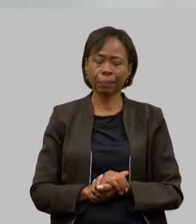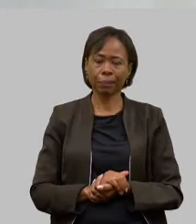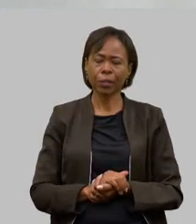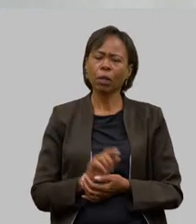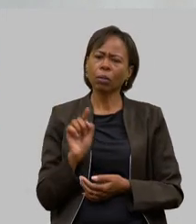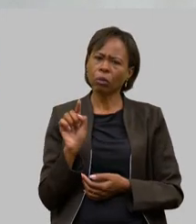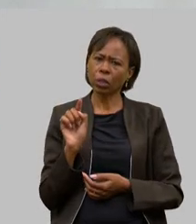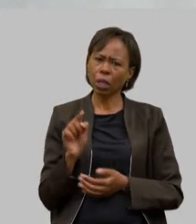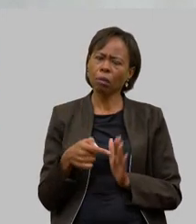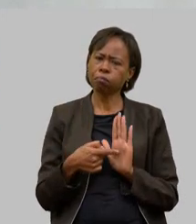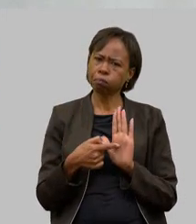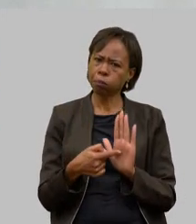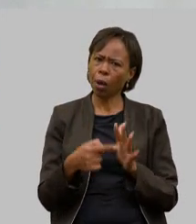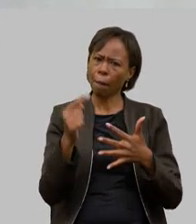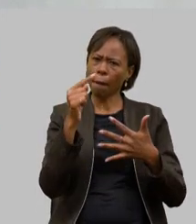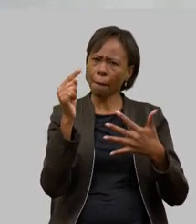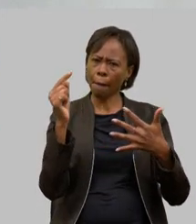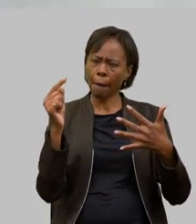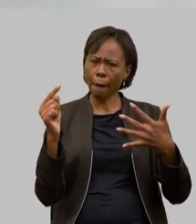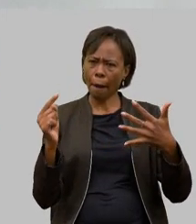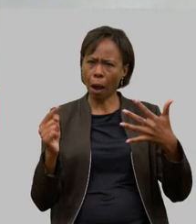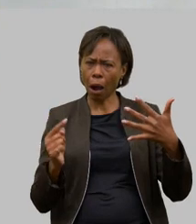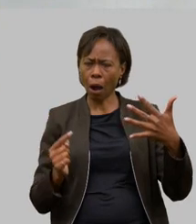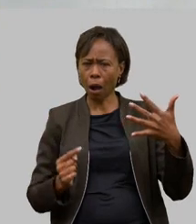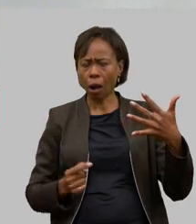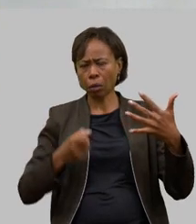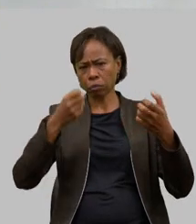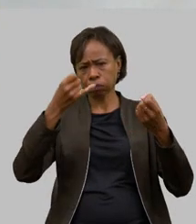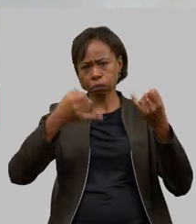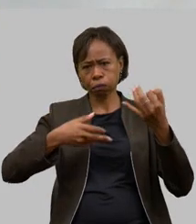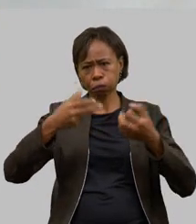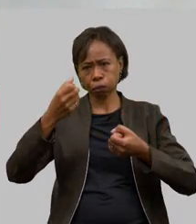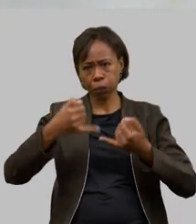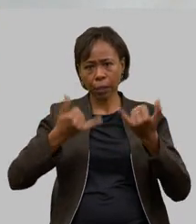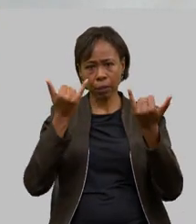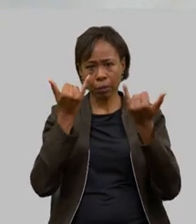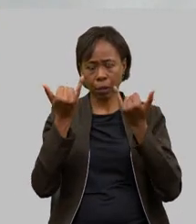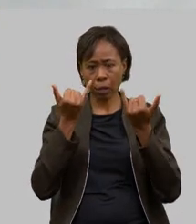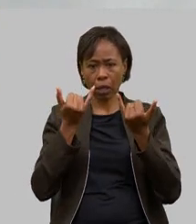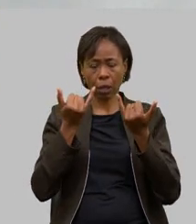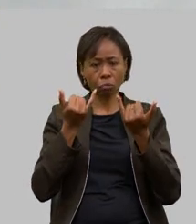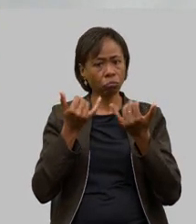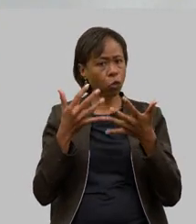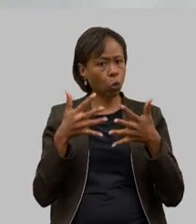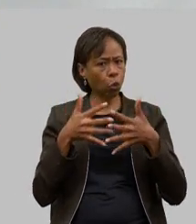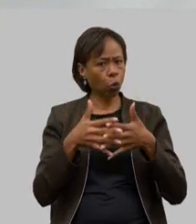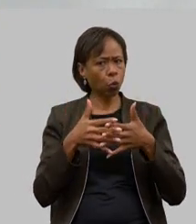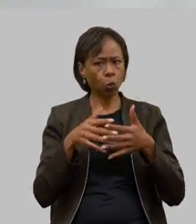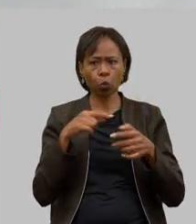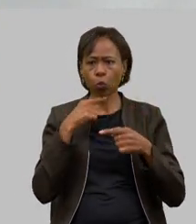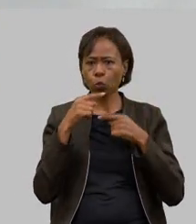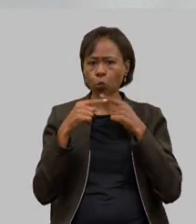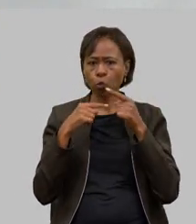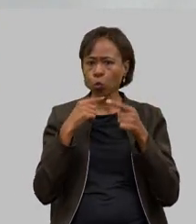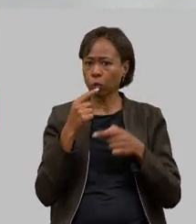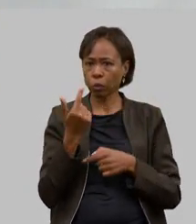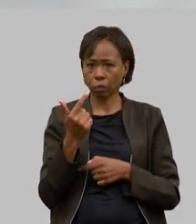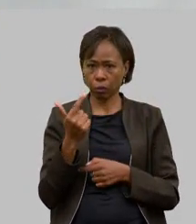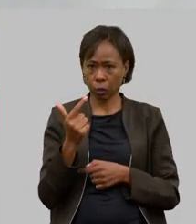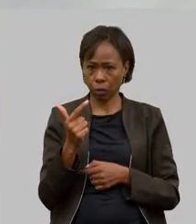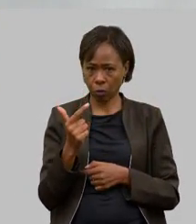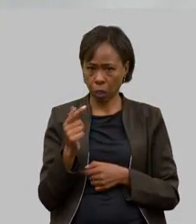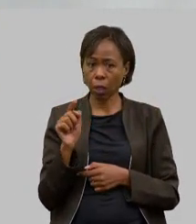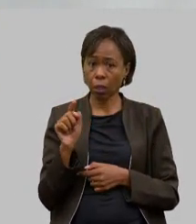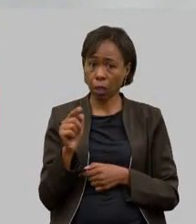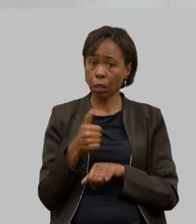apresentou tenho certeza que não existe nenhuma dúvida dos méritos desses profissionais